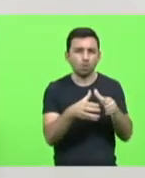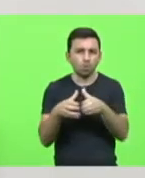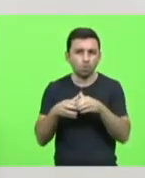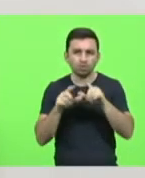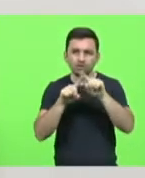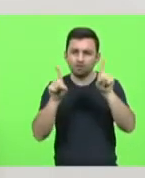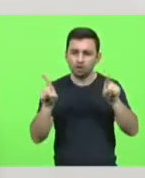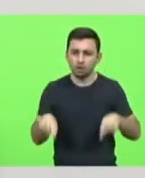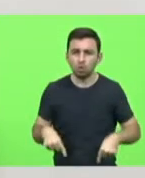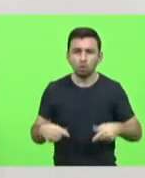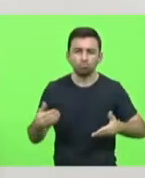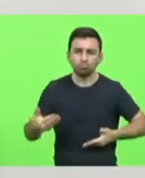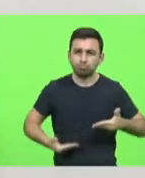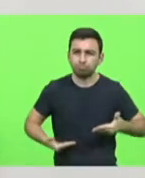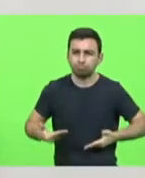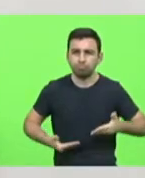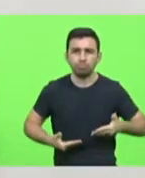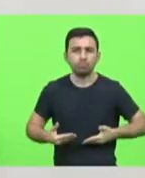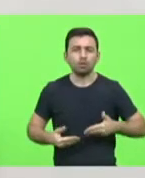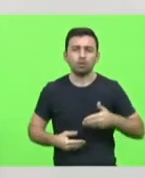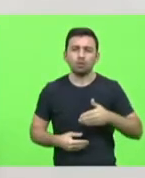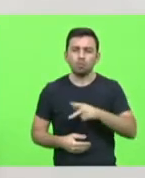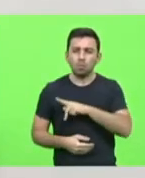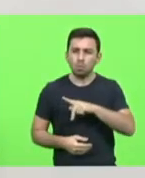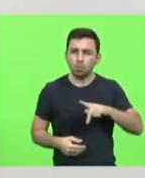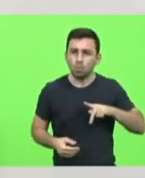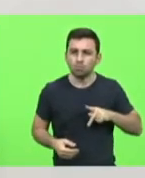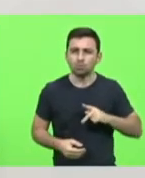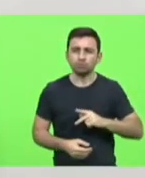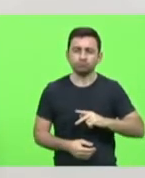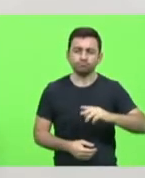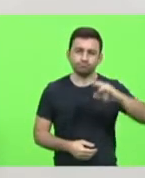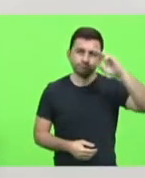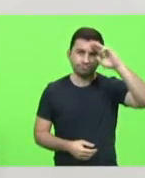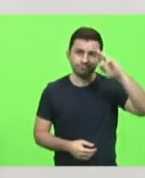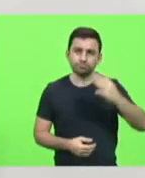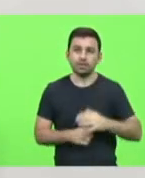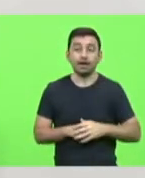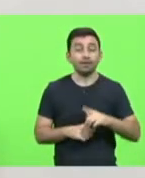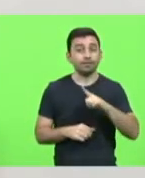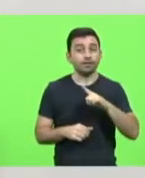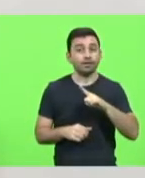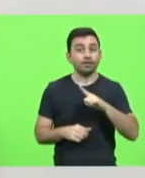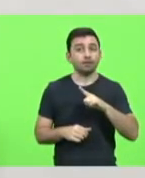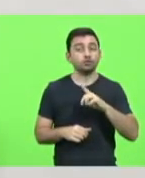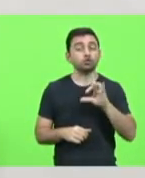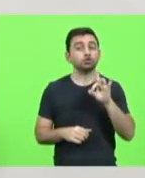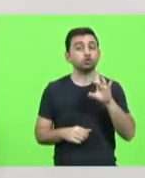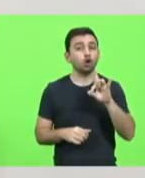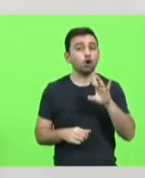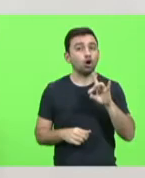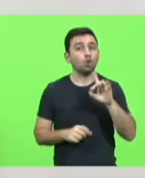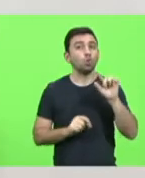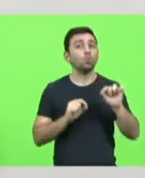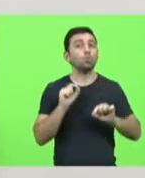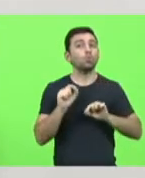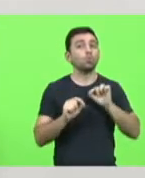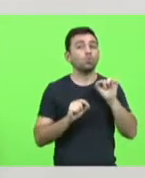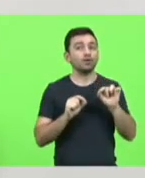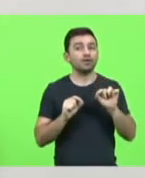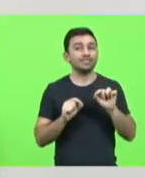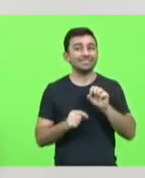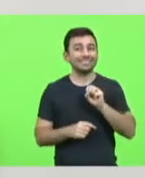empregados, públicos e militares, aí vêm as exceções, exceto quando derivado